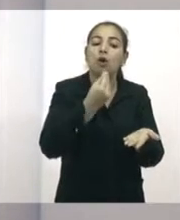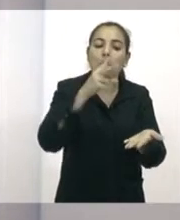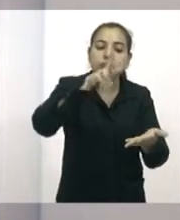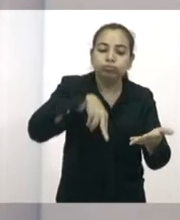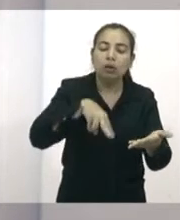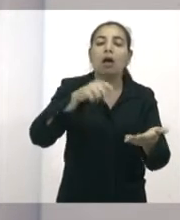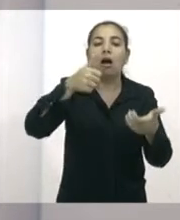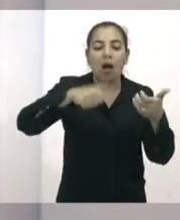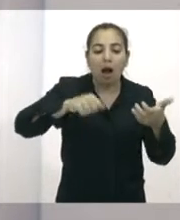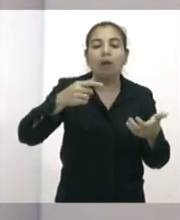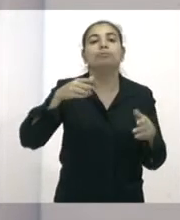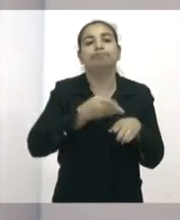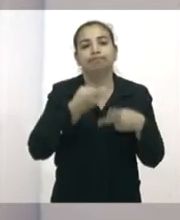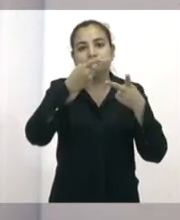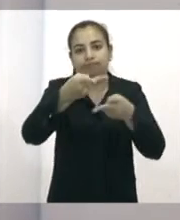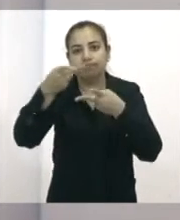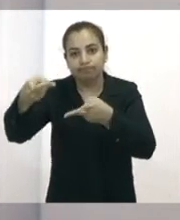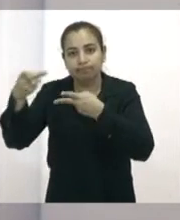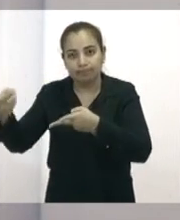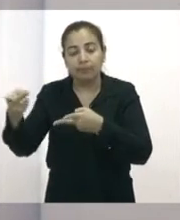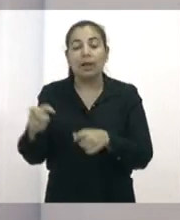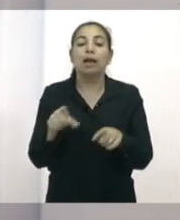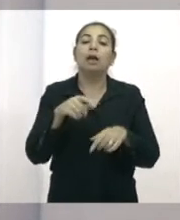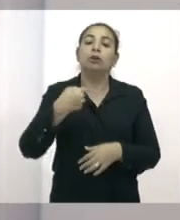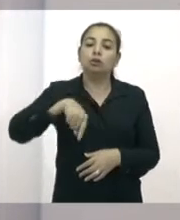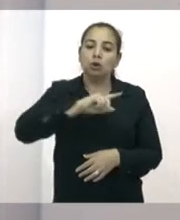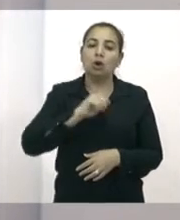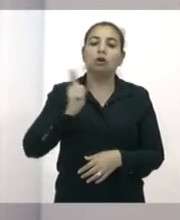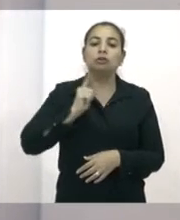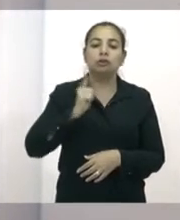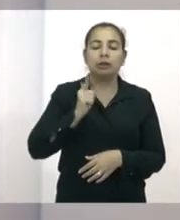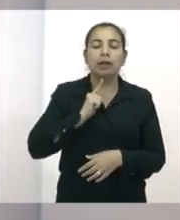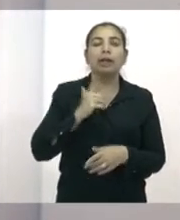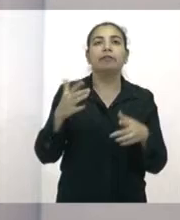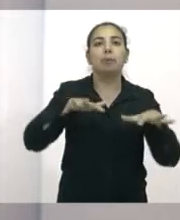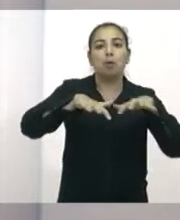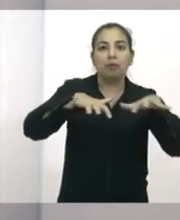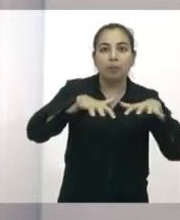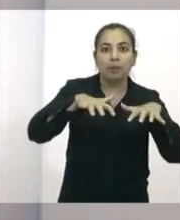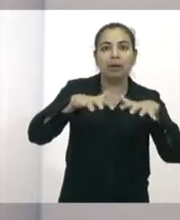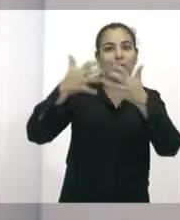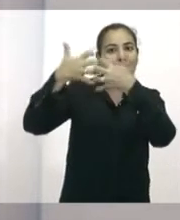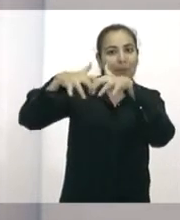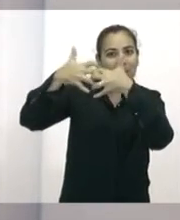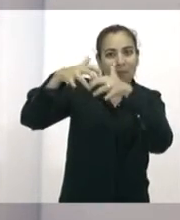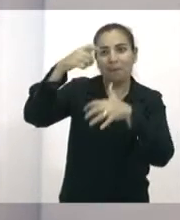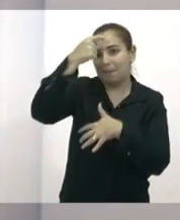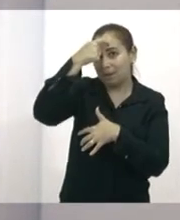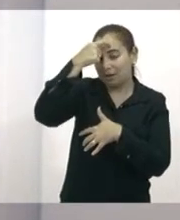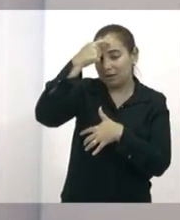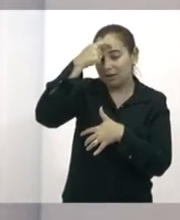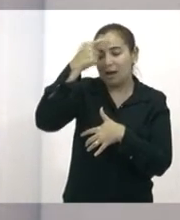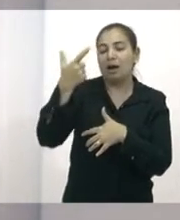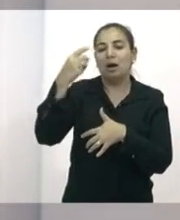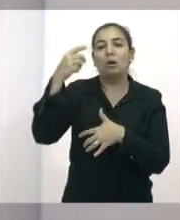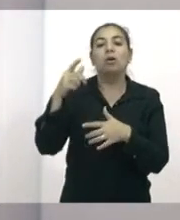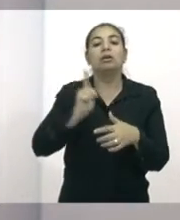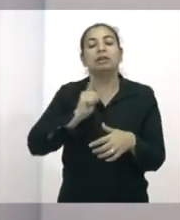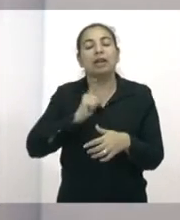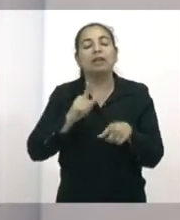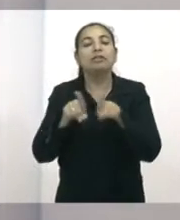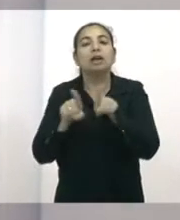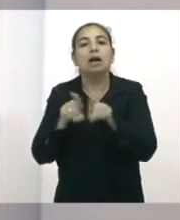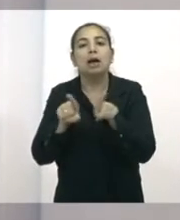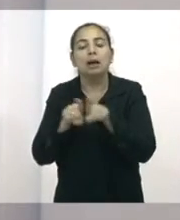comentei aqui no caso dos CAPS. Nós recebemos movimento de saúde mental, usuários que pediram que nós fizéssemos essas